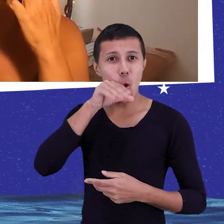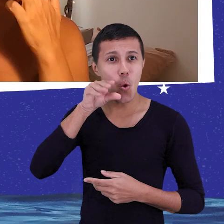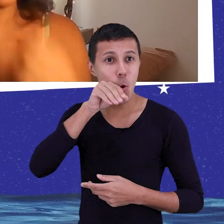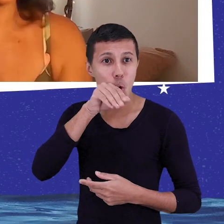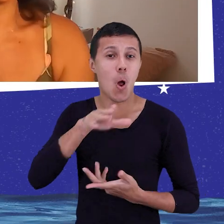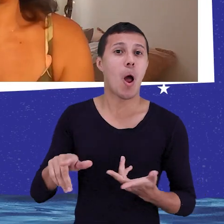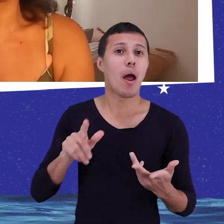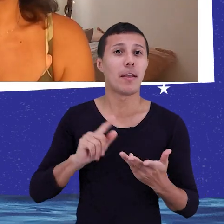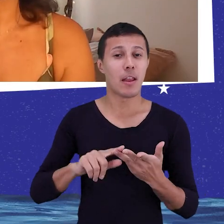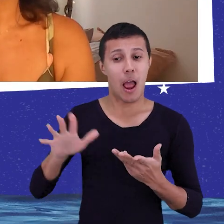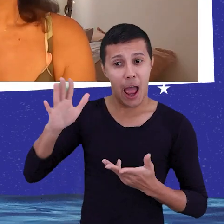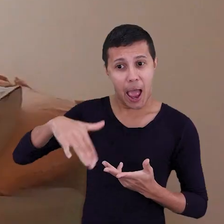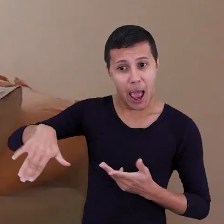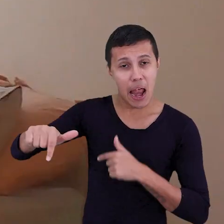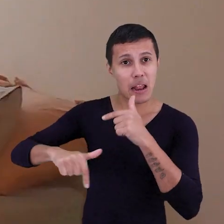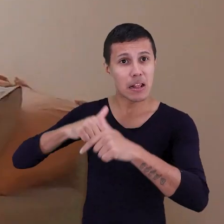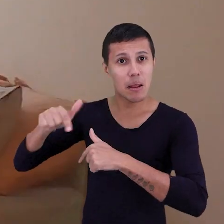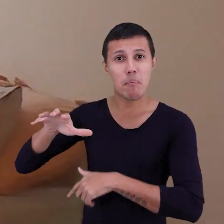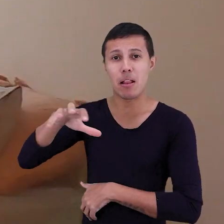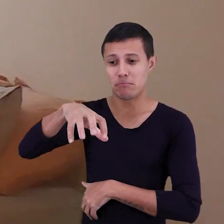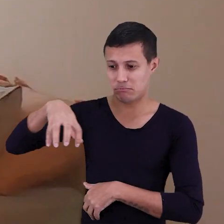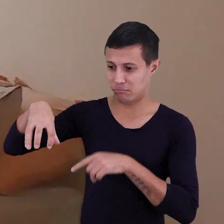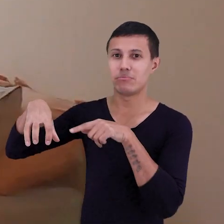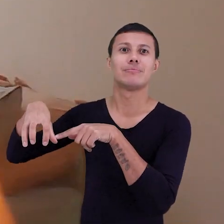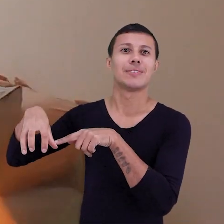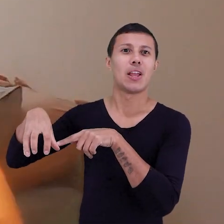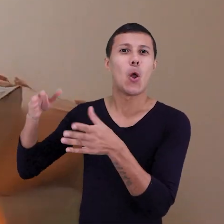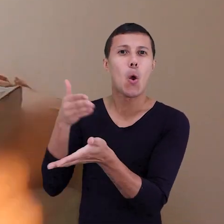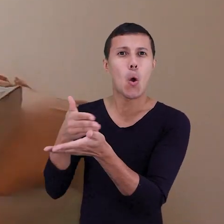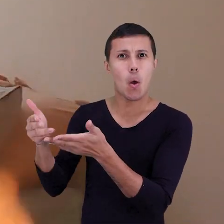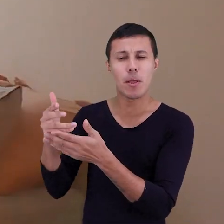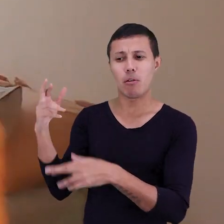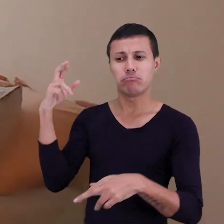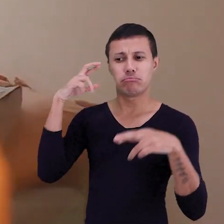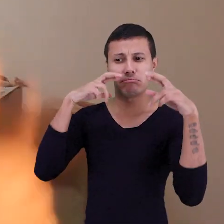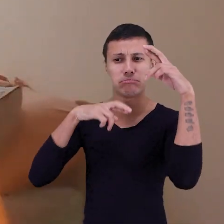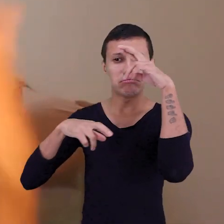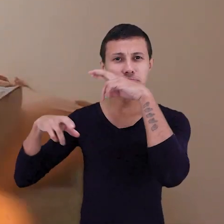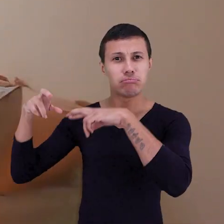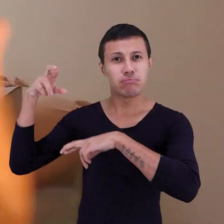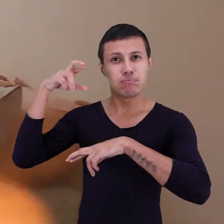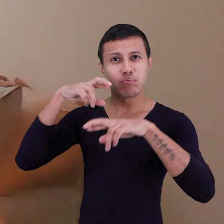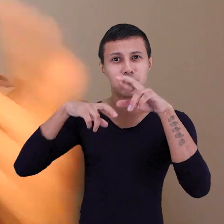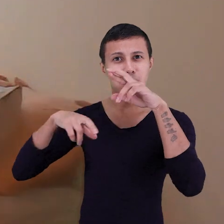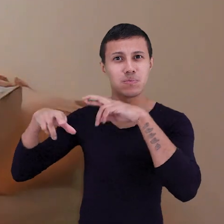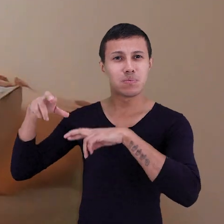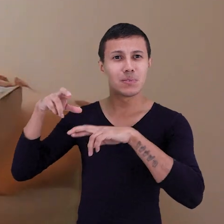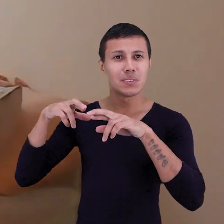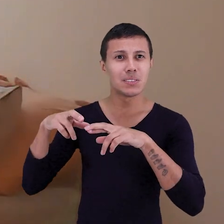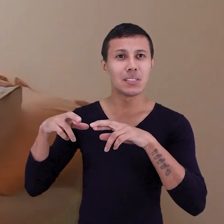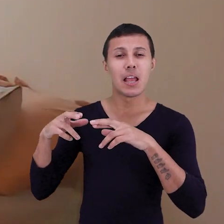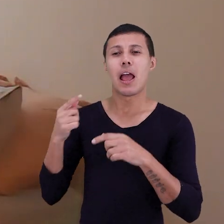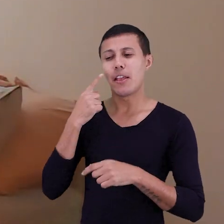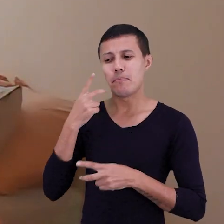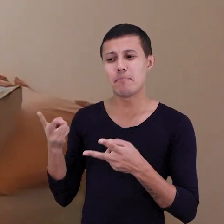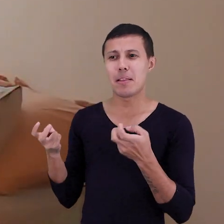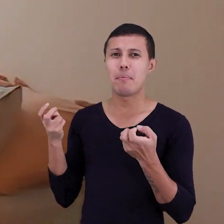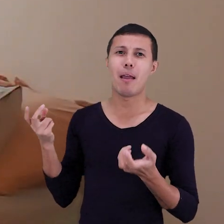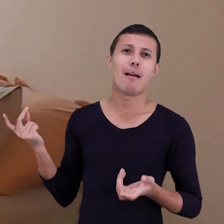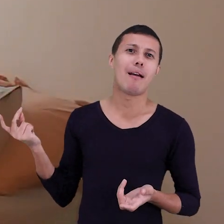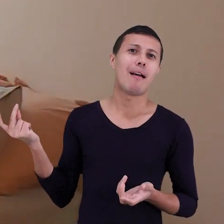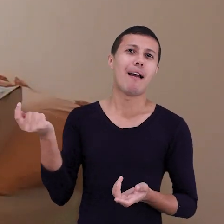setores que ela atua. E aí foi assim, a gente começou a monitorar, fazer, vamos fazer, vamos monitorando quando a gente viu